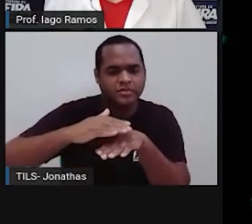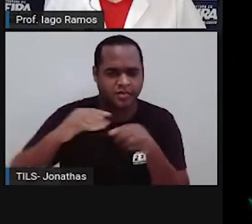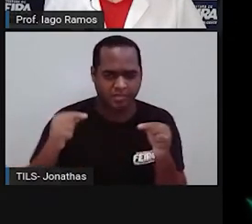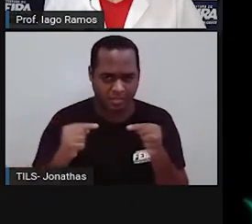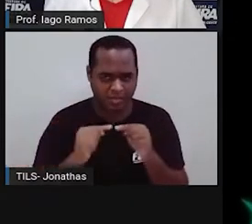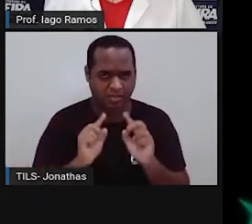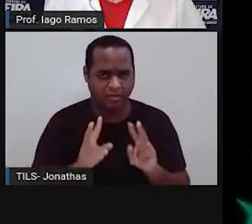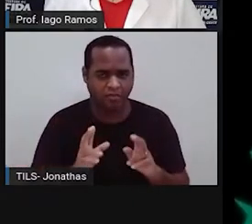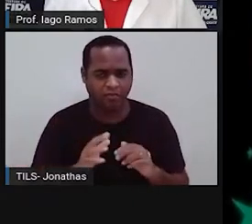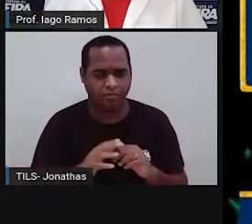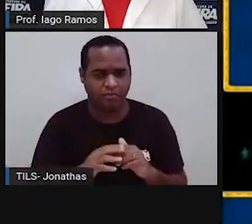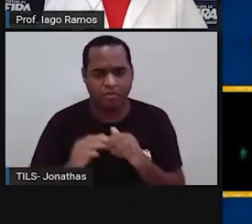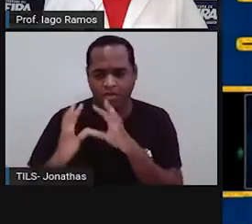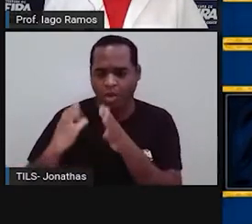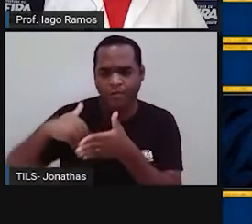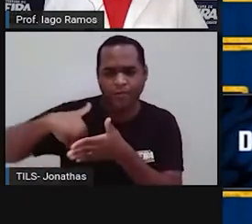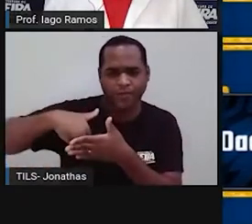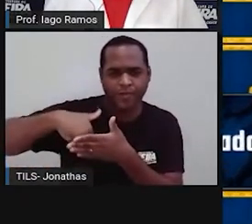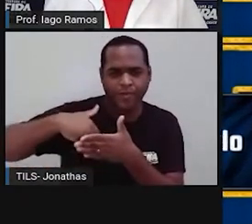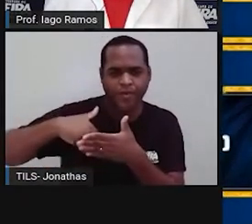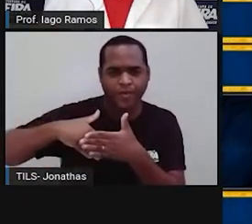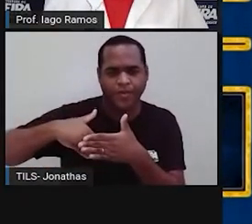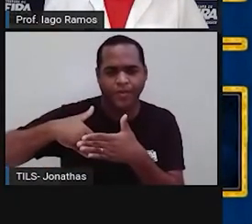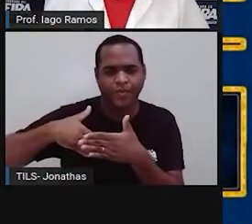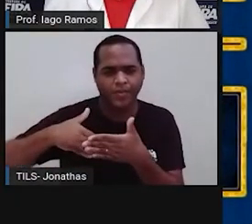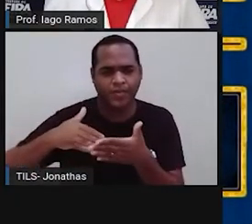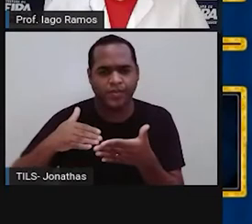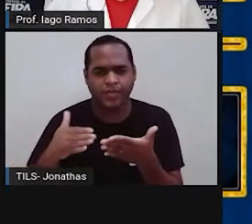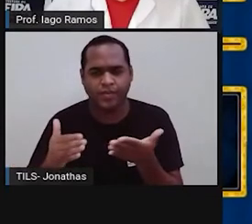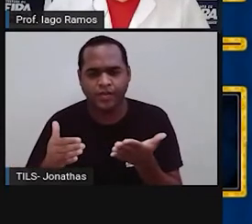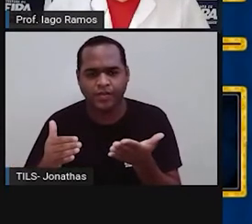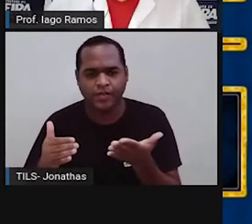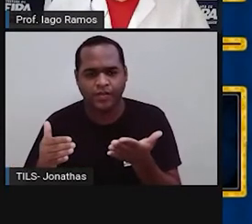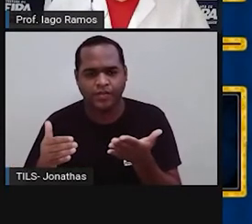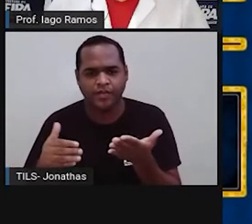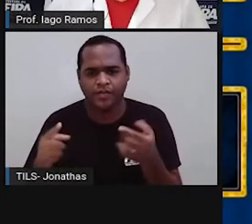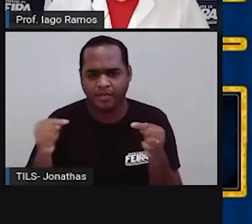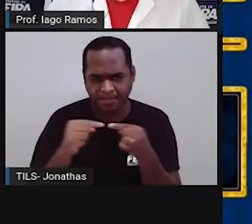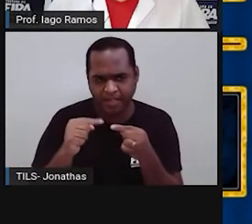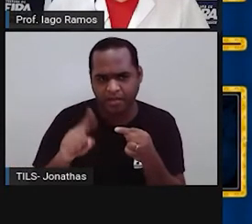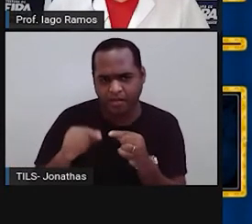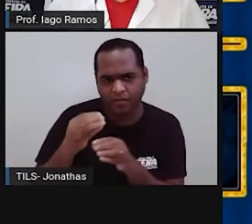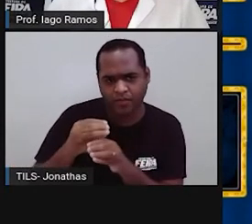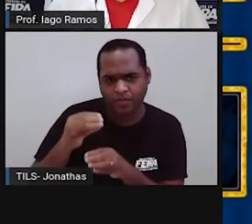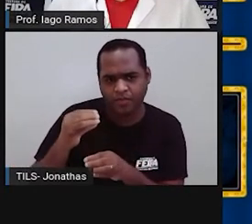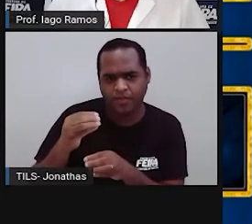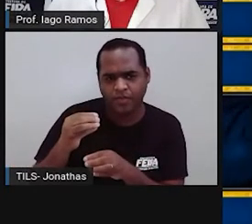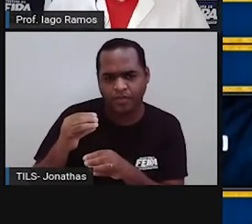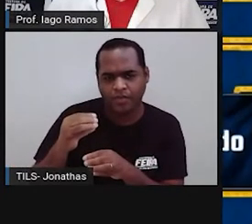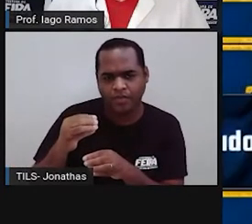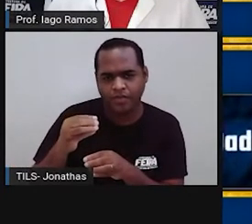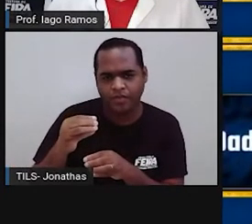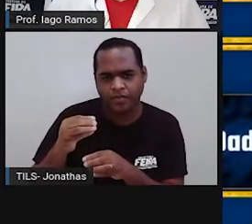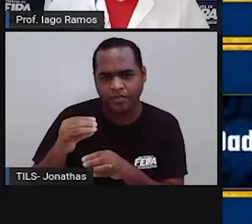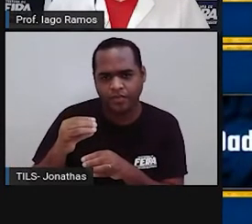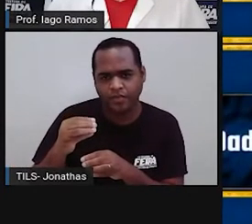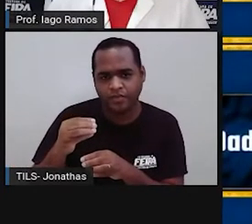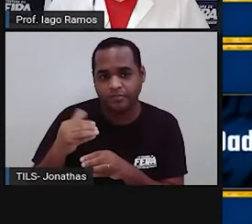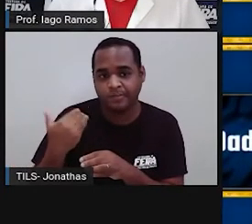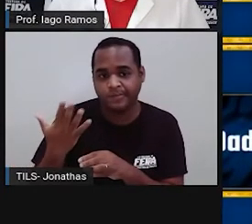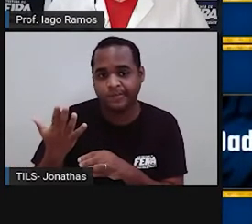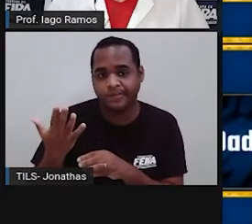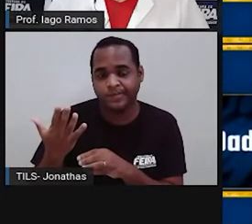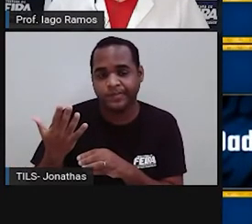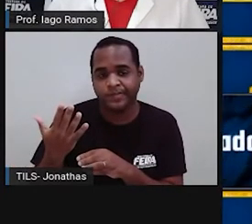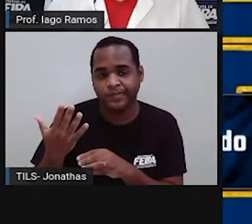um cilindro? Bola de futebol. Bola de futebol. Bola de futebol é um cilindro. O que mais?